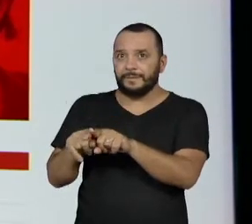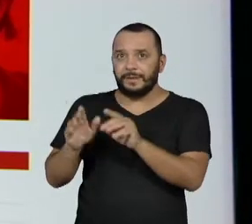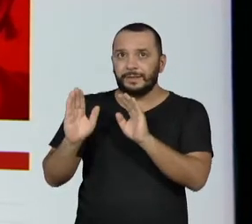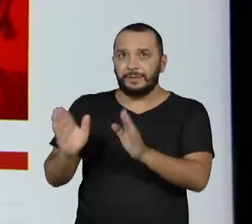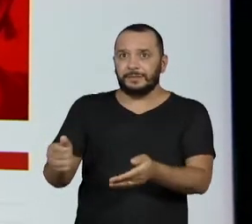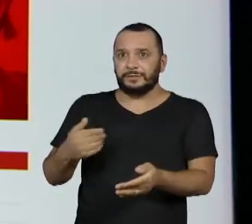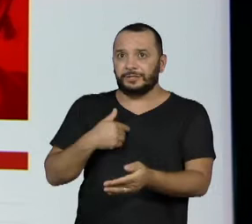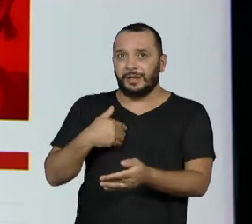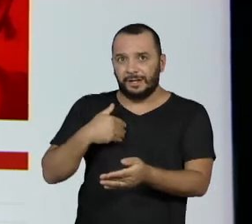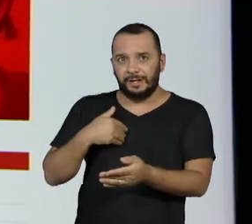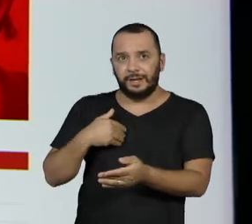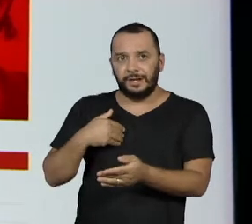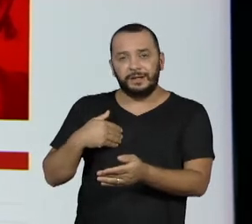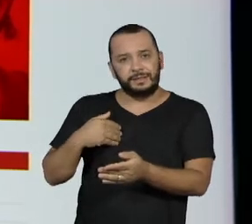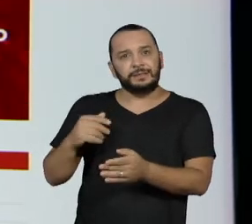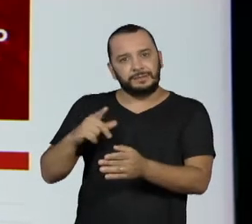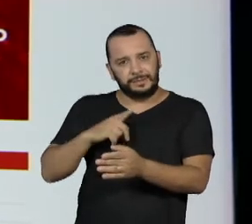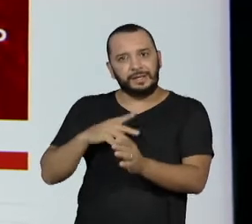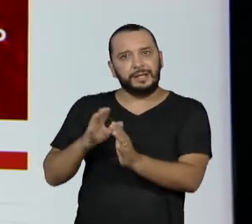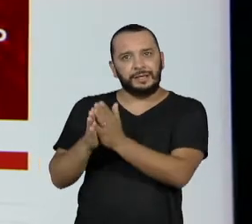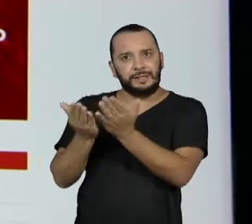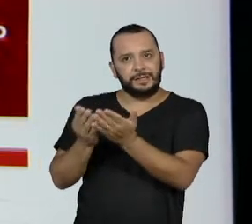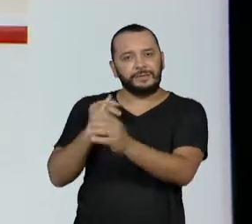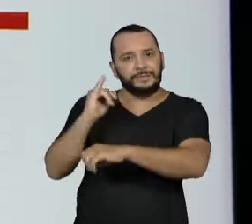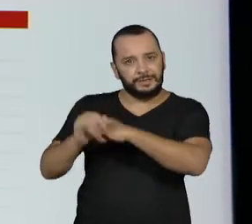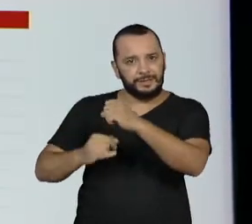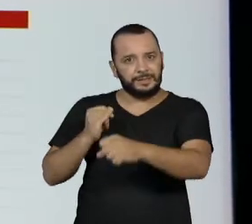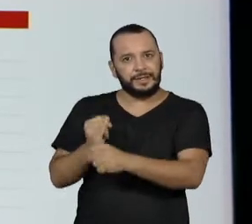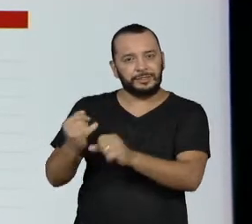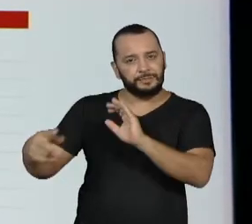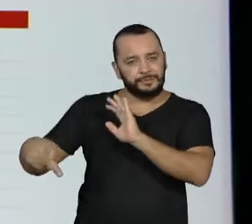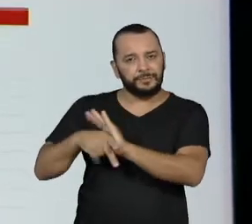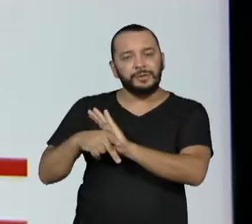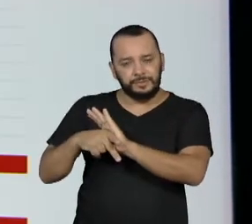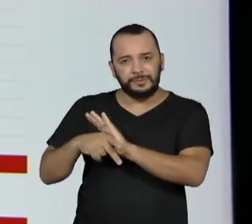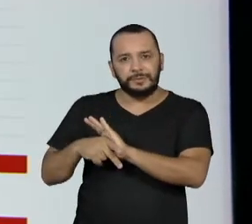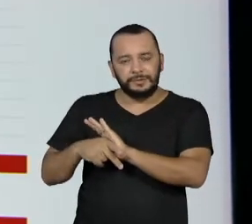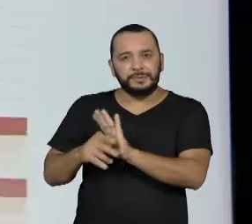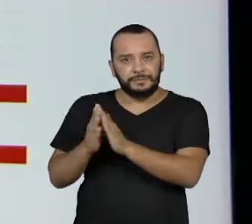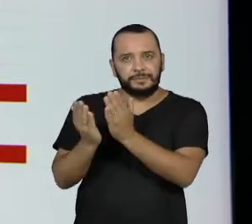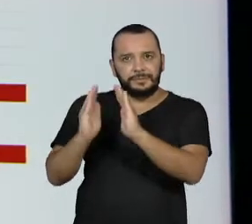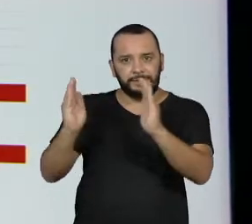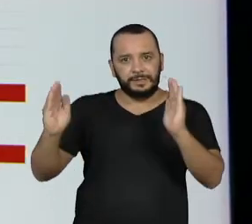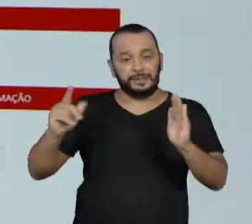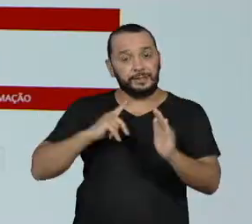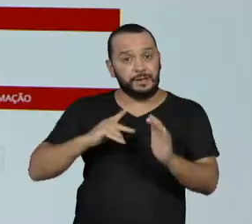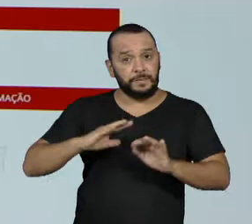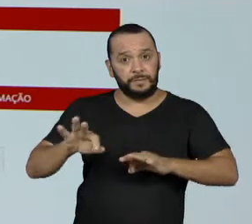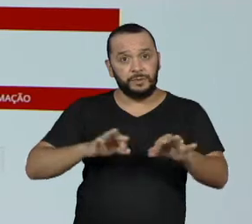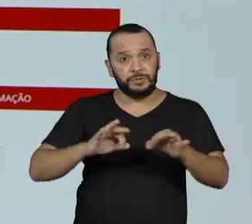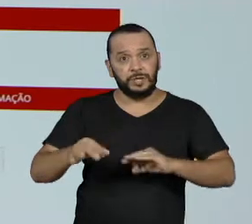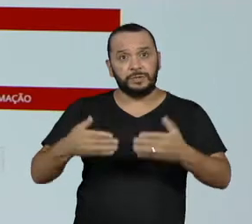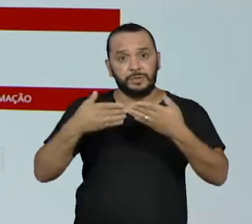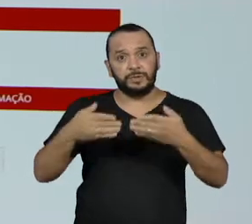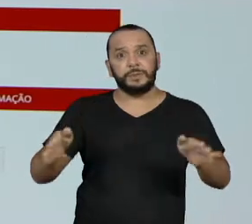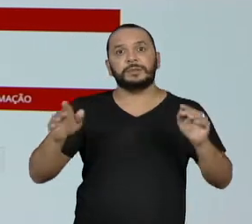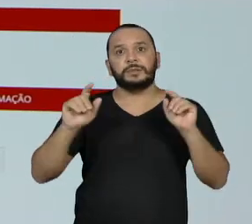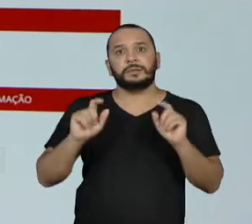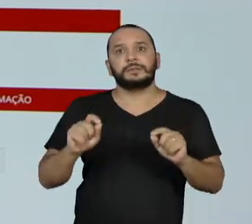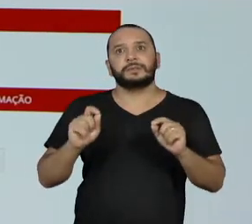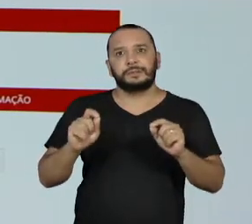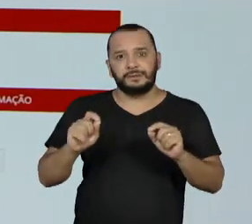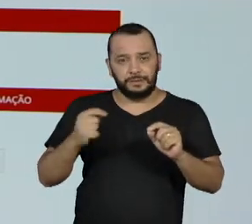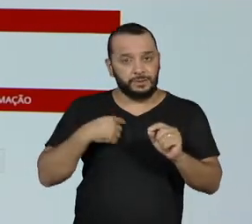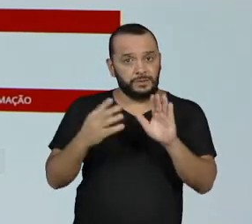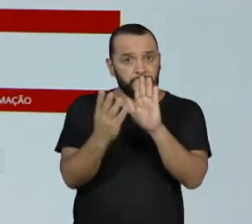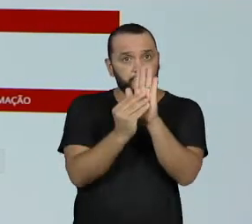oferta acervo digitais para bibliotecas e estamos com esse projeto piloto, oferecendo esse tipo